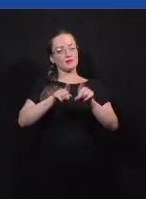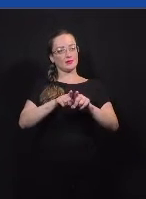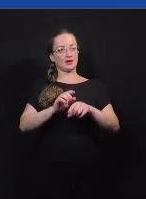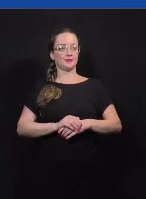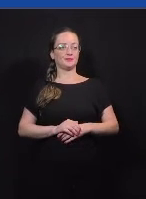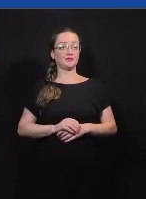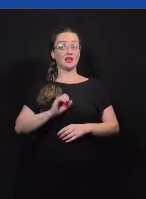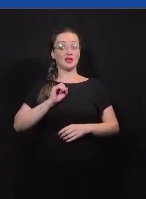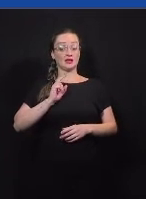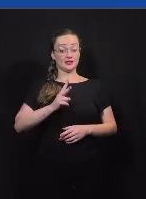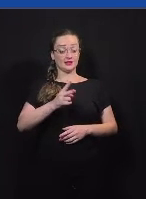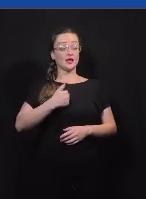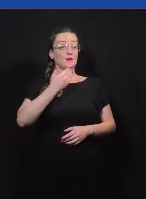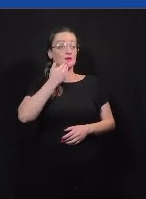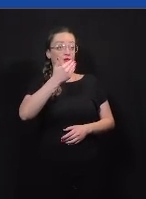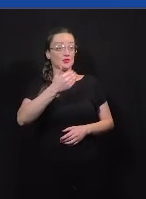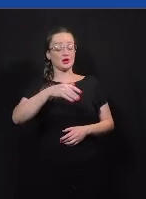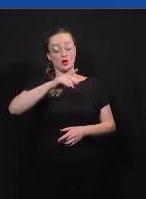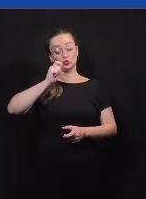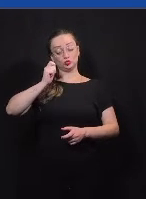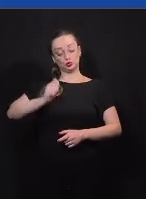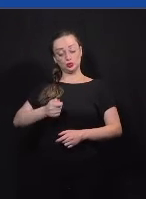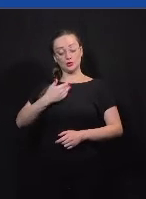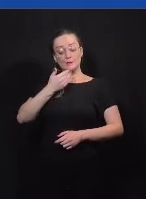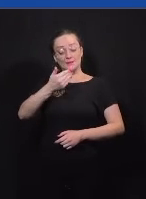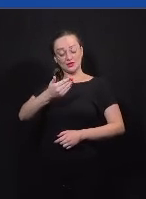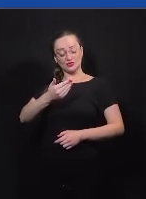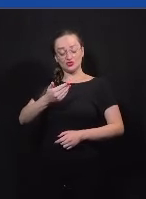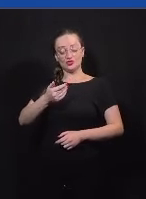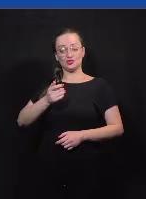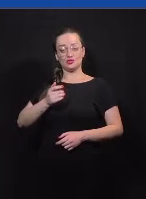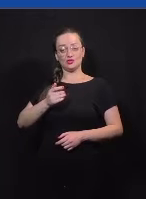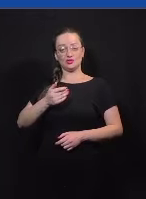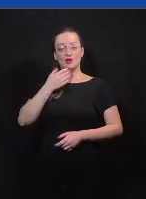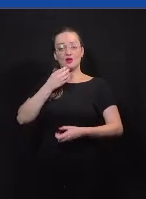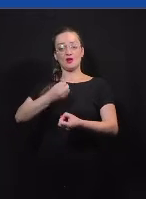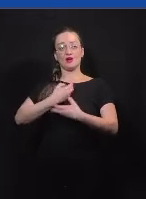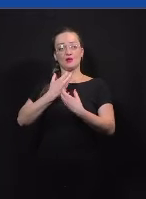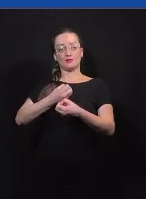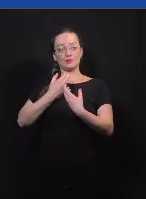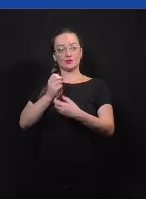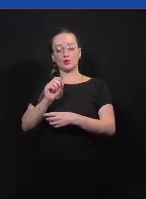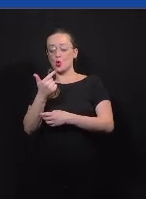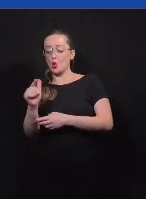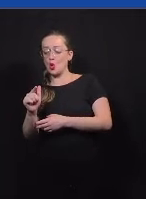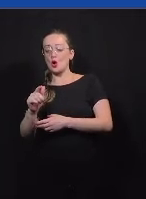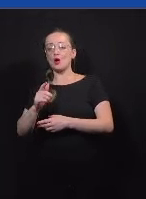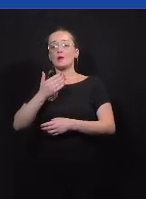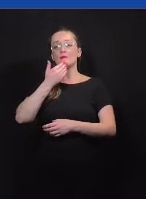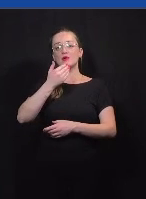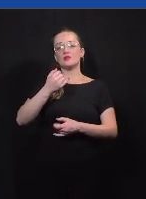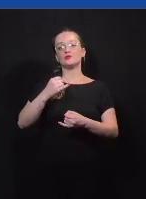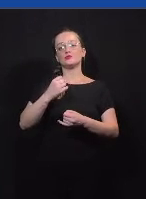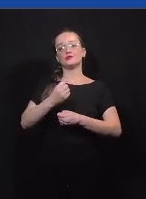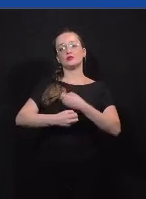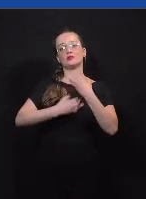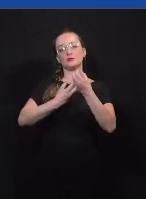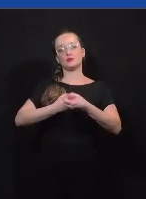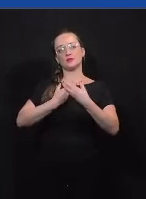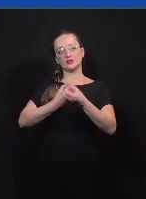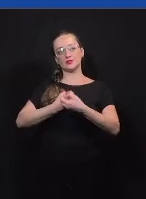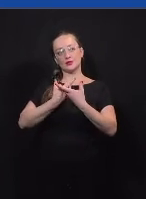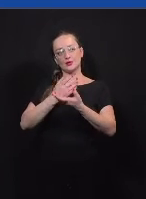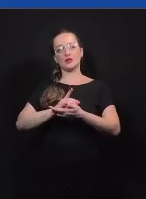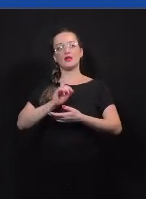for solicitado, então, quando o juiz, né? Pedir, o juiz pedir essa informação ou outro time pedir essa informação, eles precisam ter em mãos